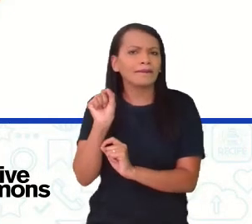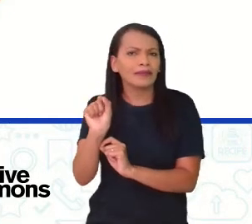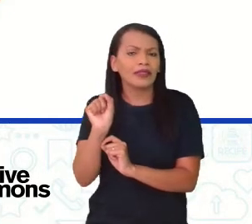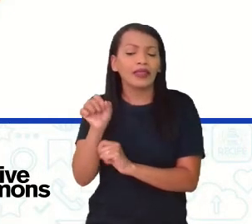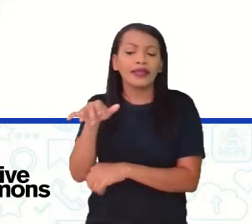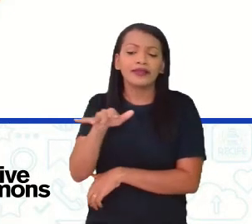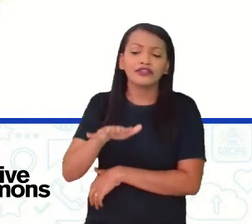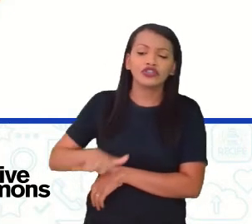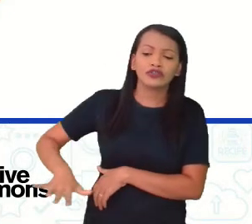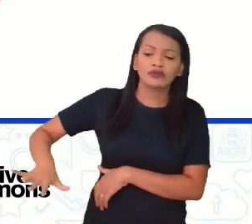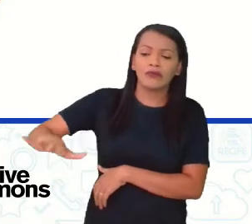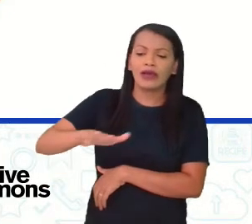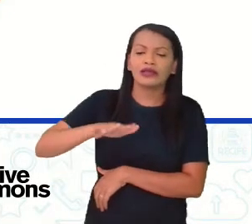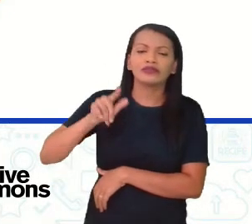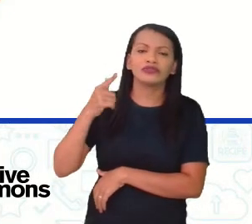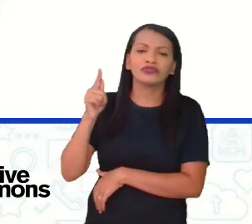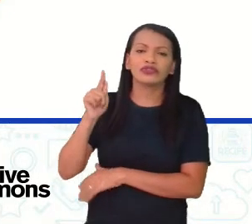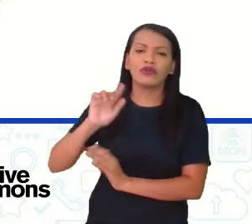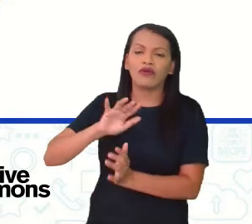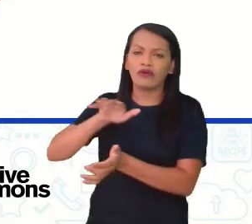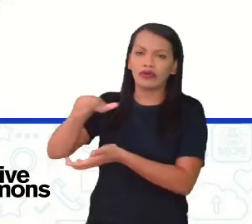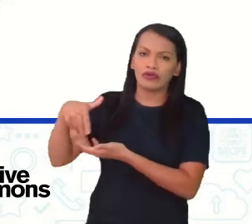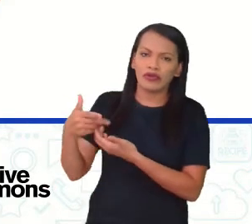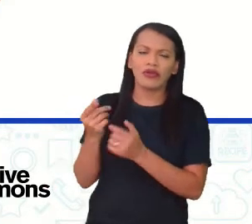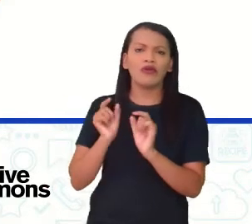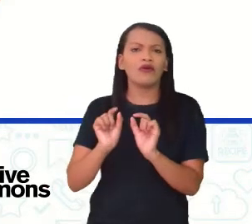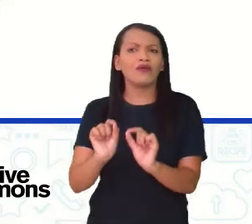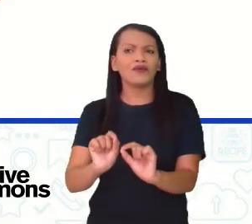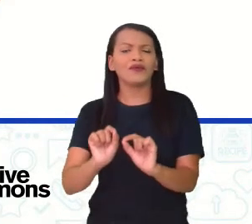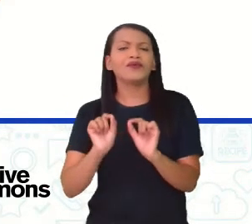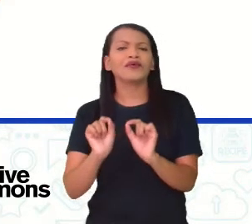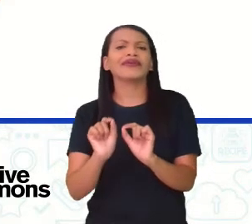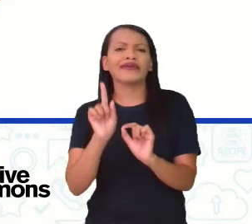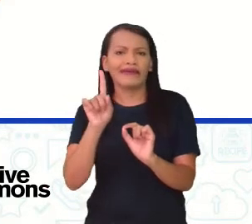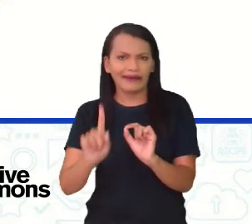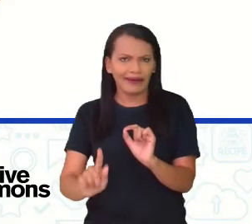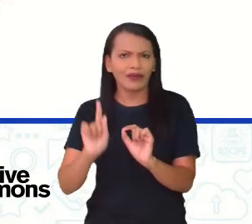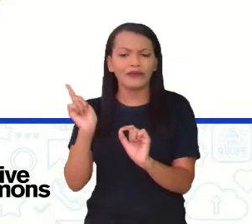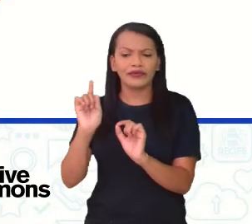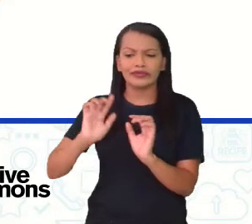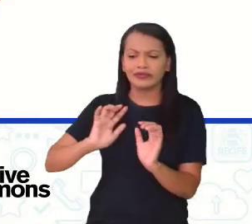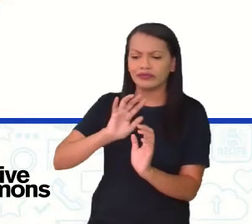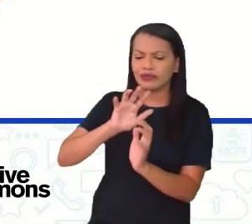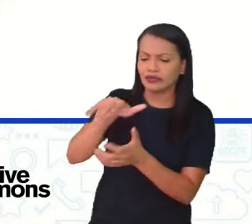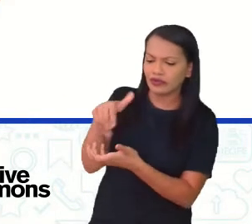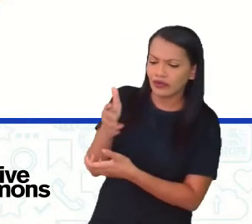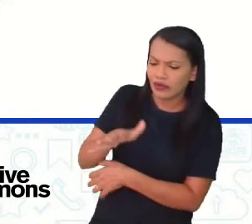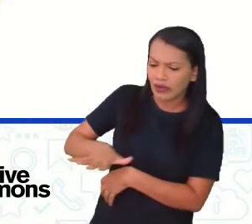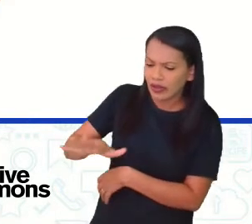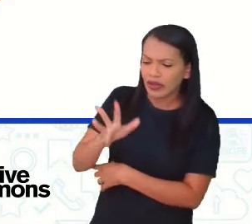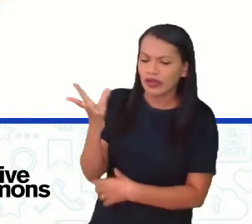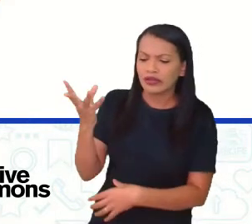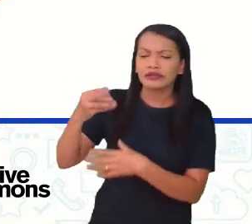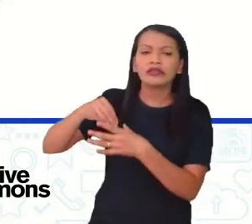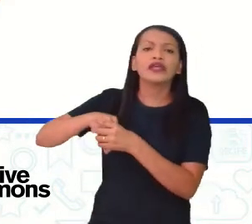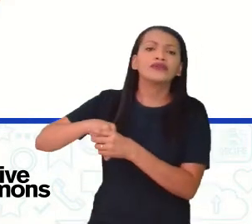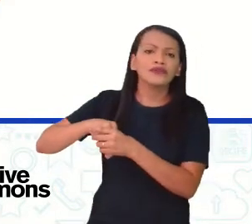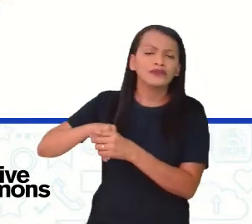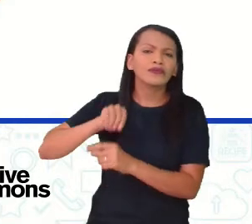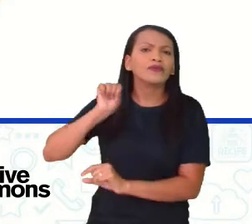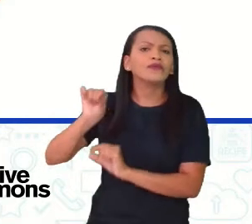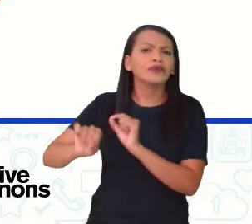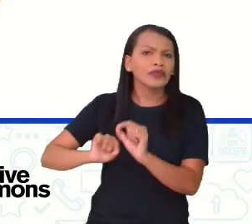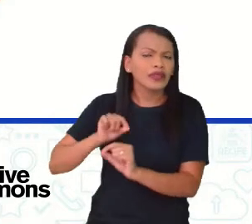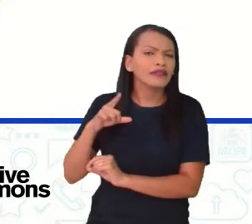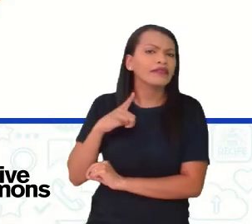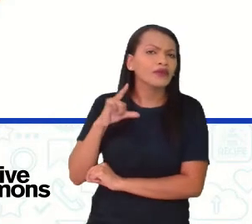Espaço geográfico. E aí o que é que vai ser o espaço geográfico? Dentro do espaço geográfico nós